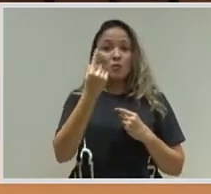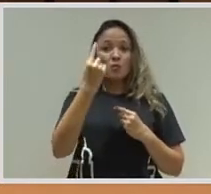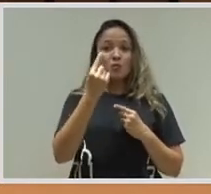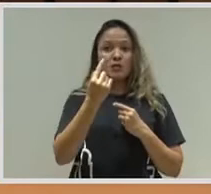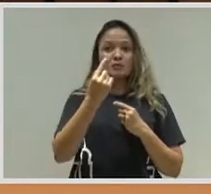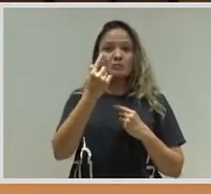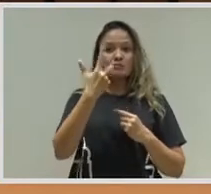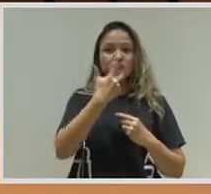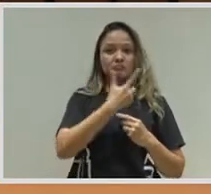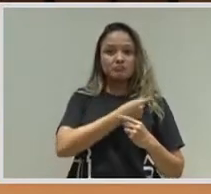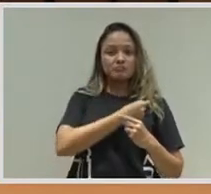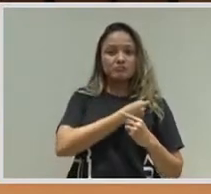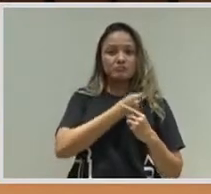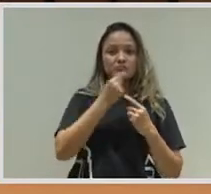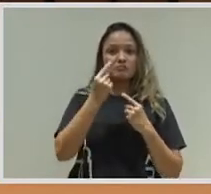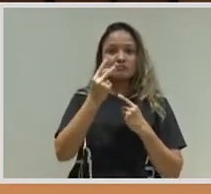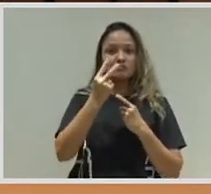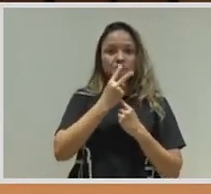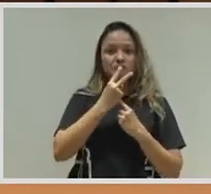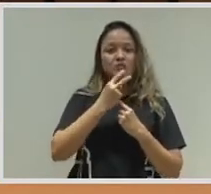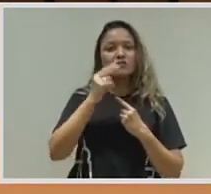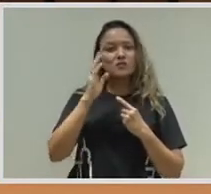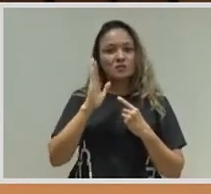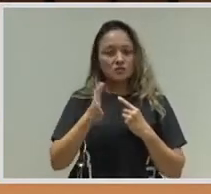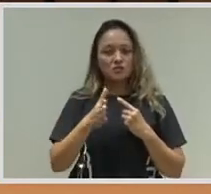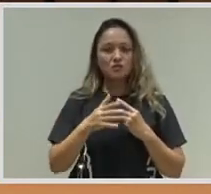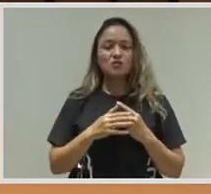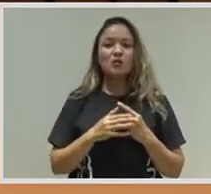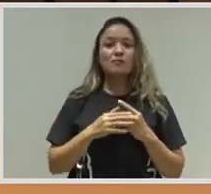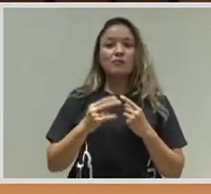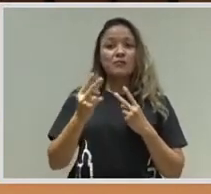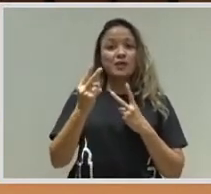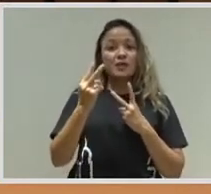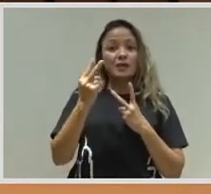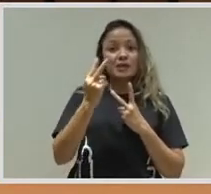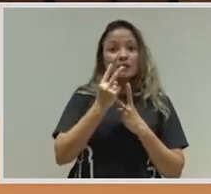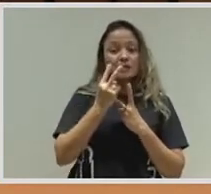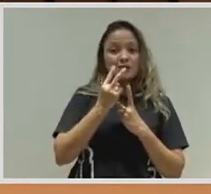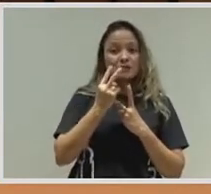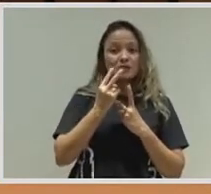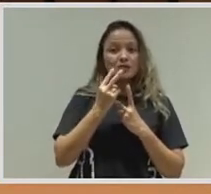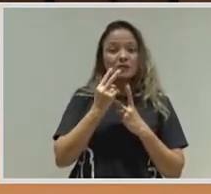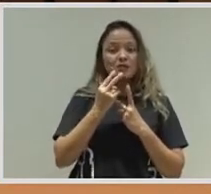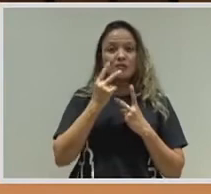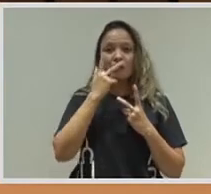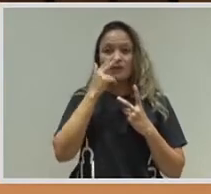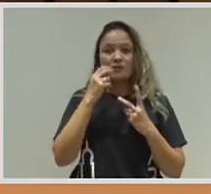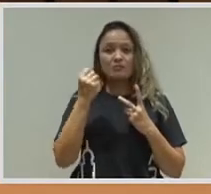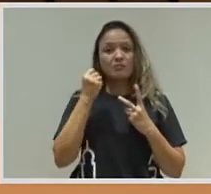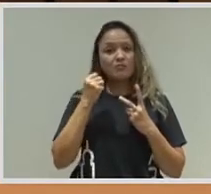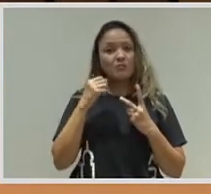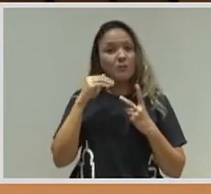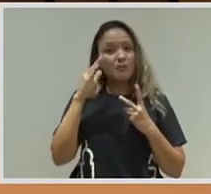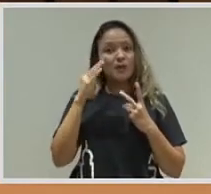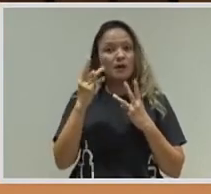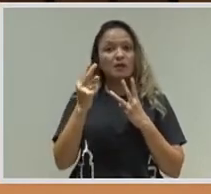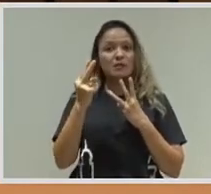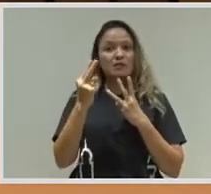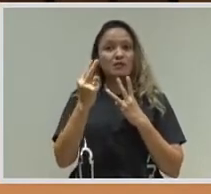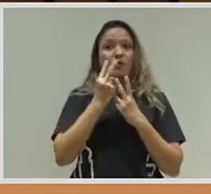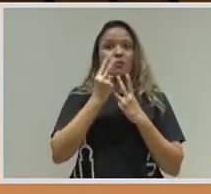a duração dessa proteção. A segunda dose é um reforço fundamental. E foi definido esse